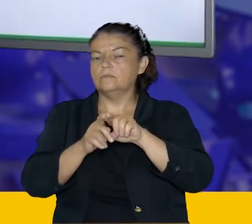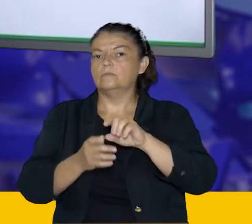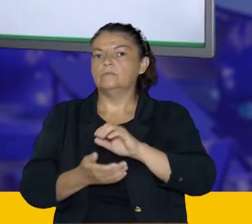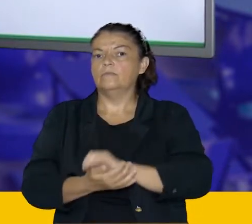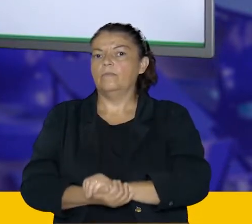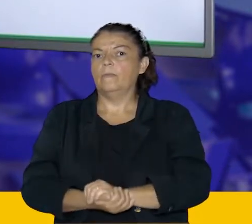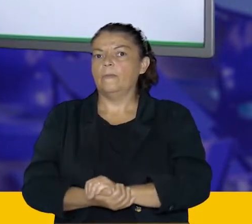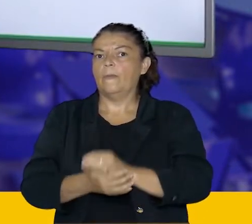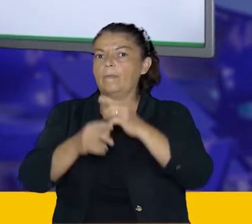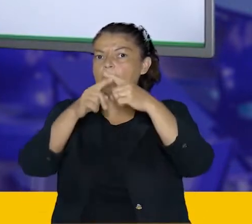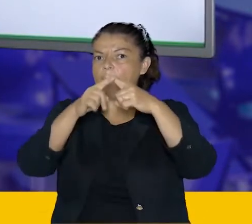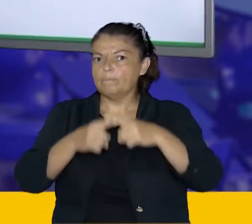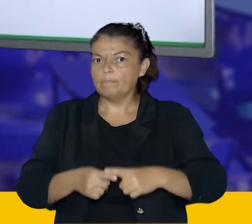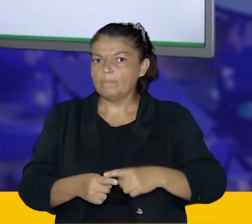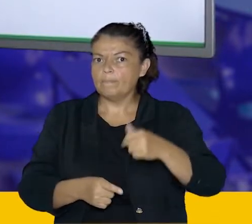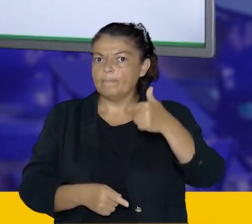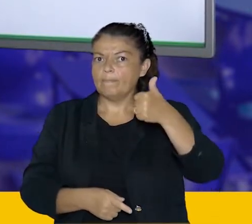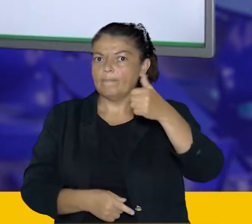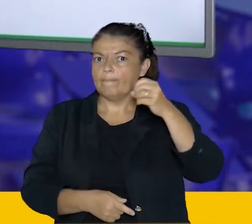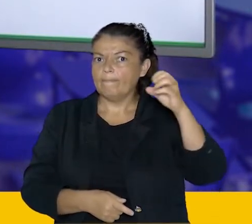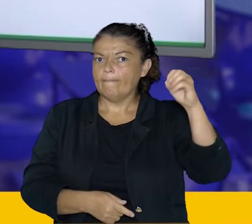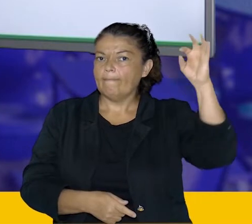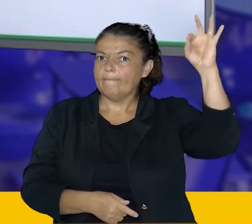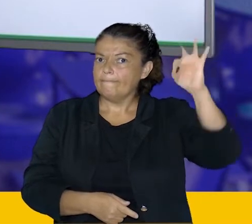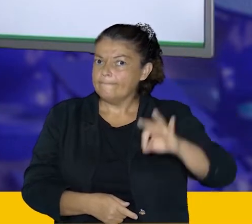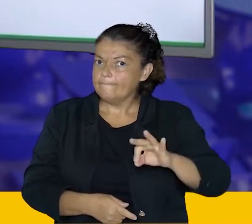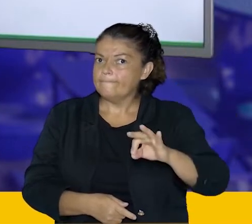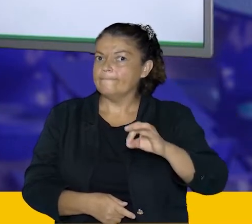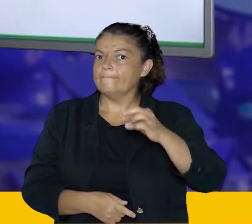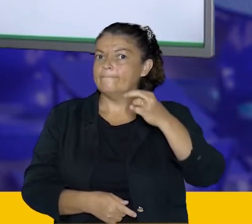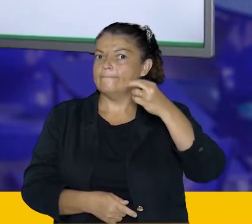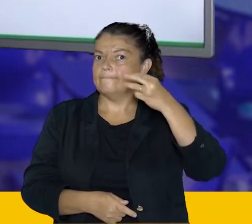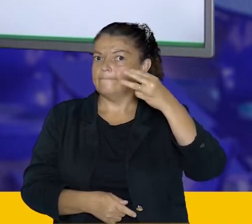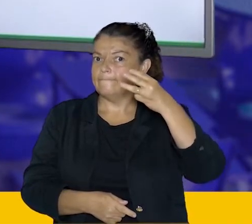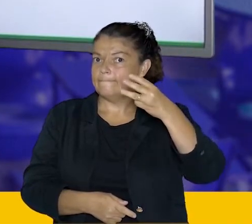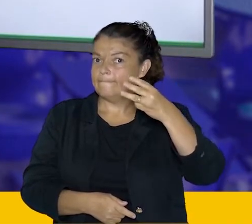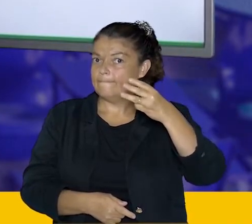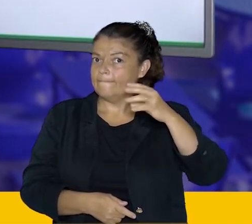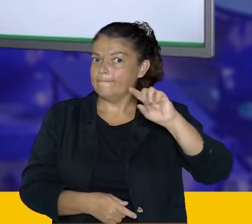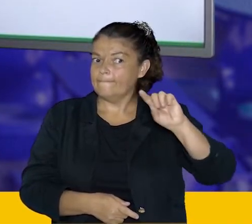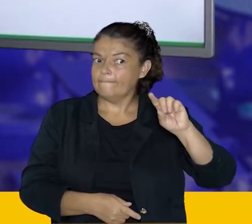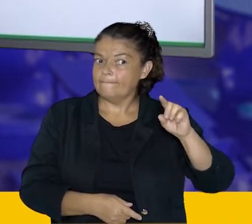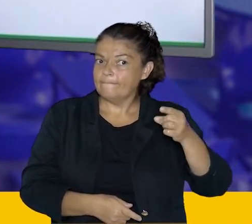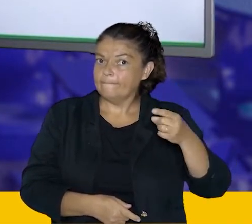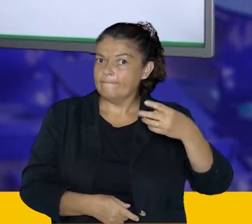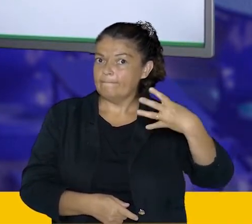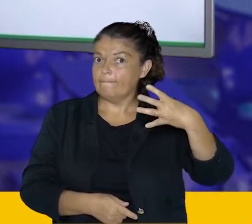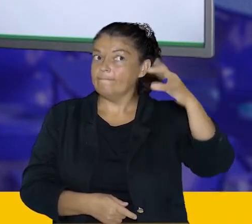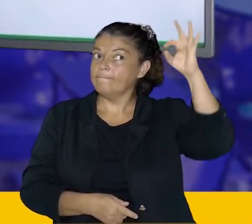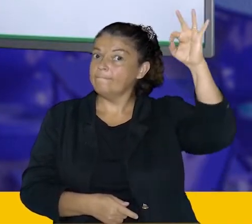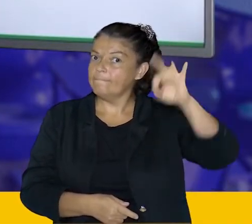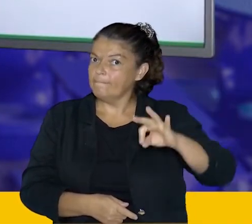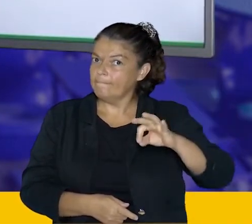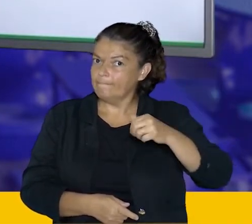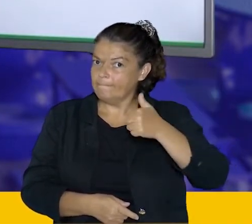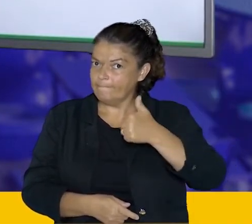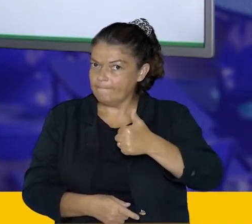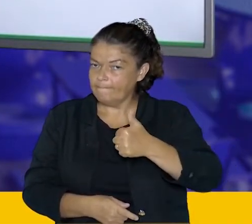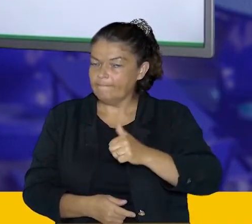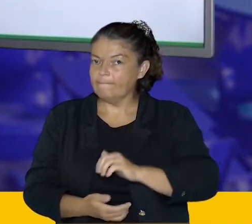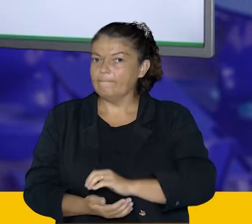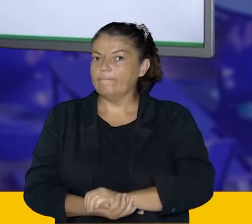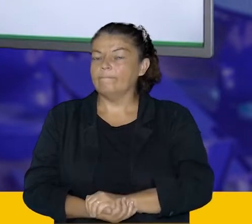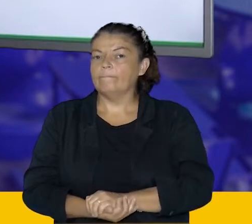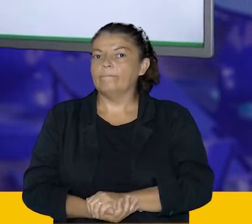mais ou menos como é que faz. E o valor que a gente obtém é 3,4%, considerando o nosso arredondamento. Tá bom?